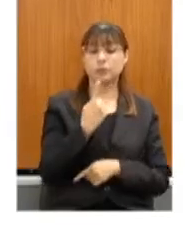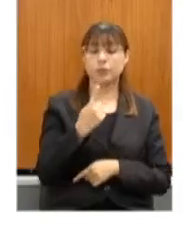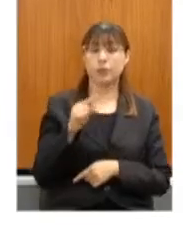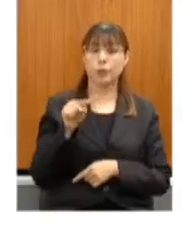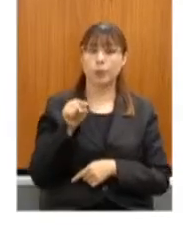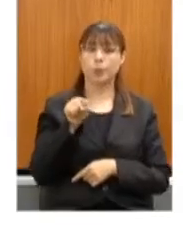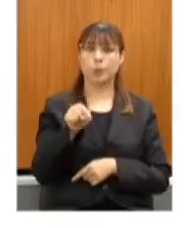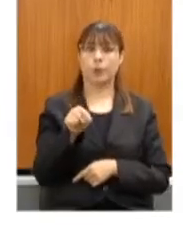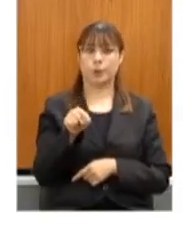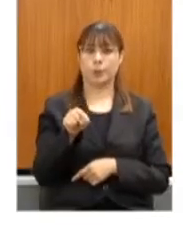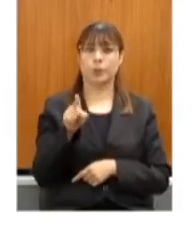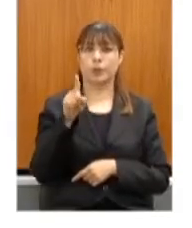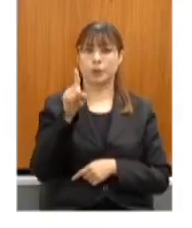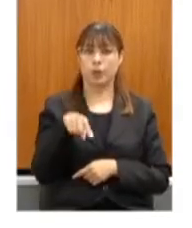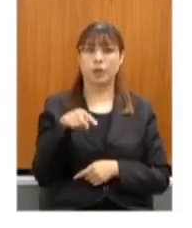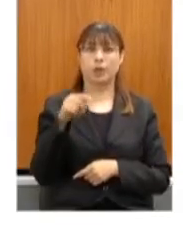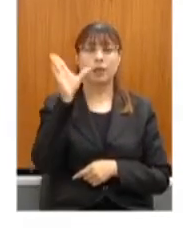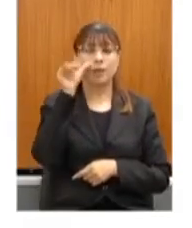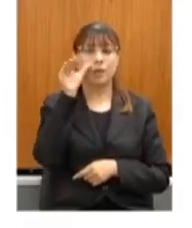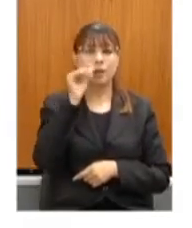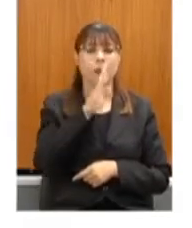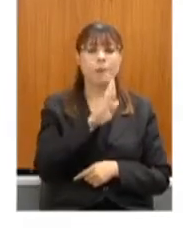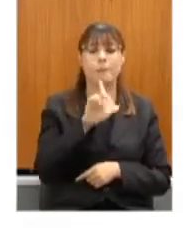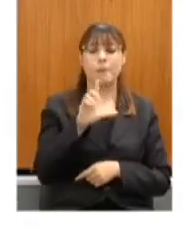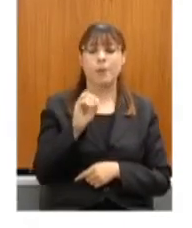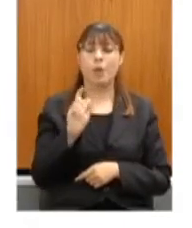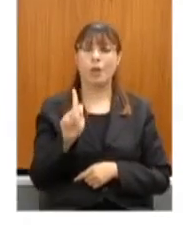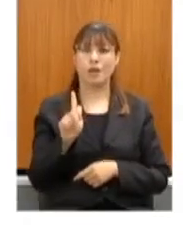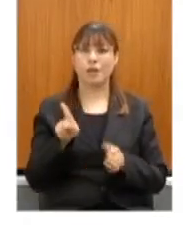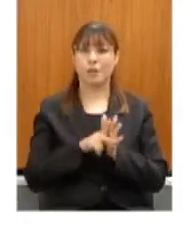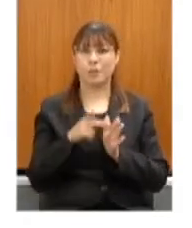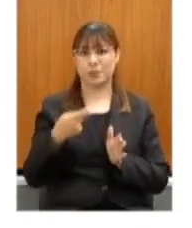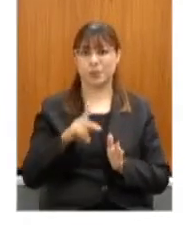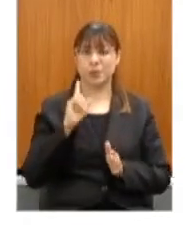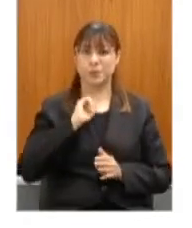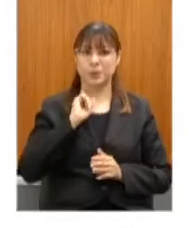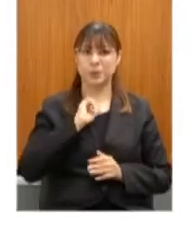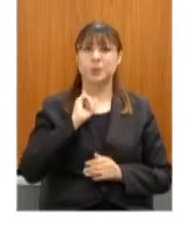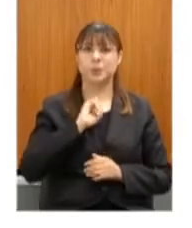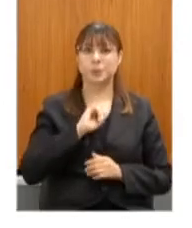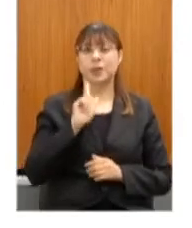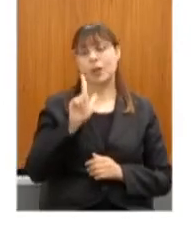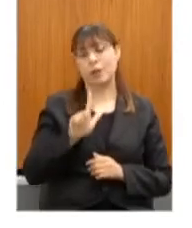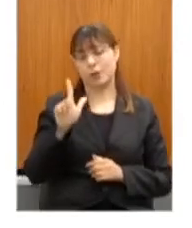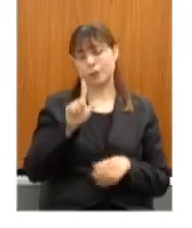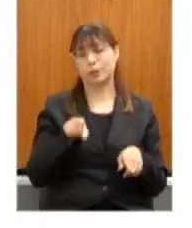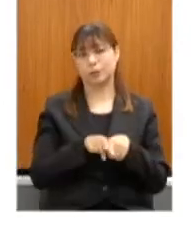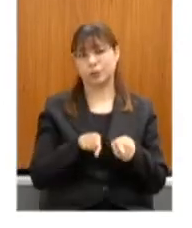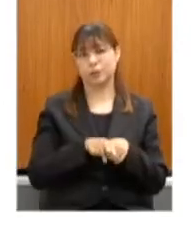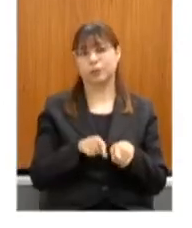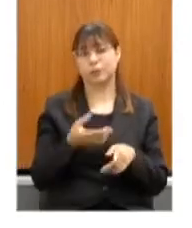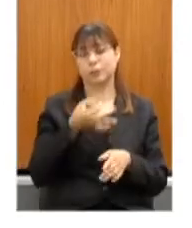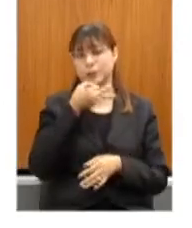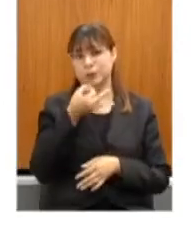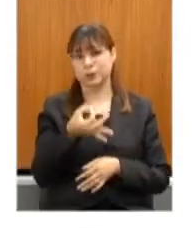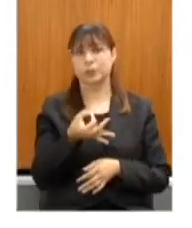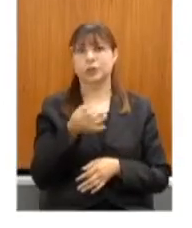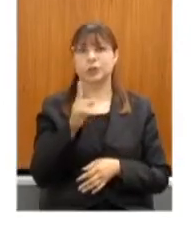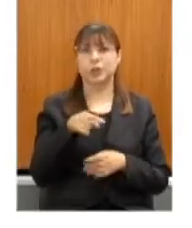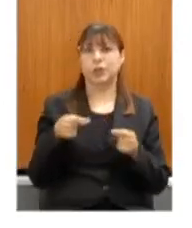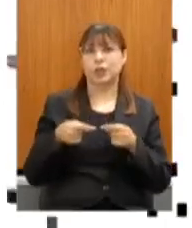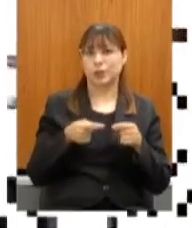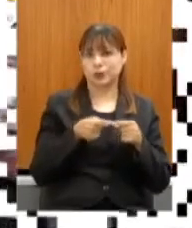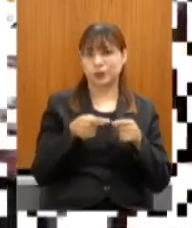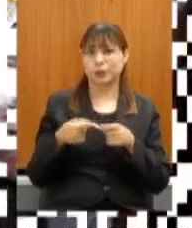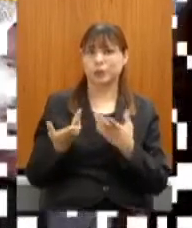acessos orgânicos ao blog daqui de Minas, com a sugestão, obviamente, de roteiros personalizados. Pode passar.